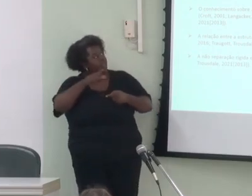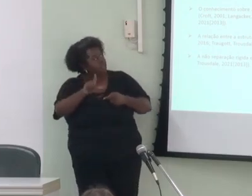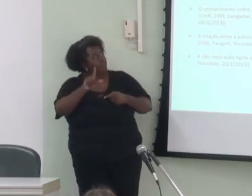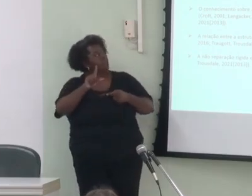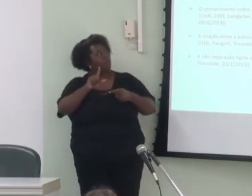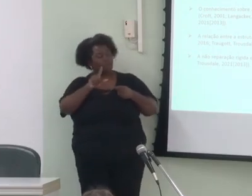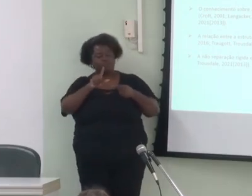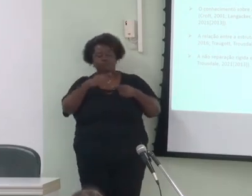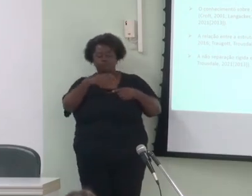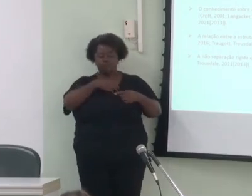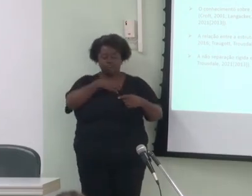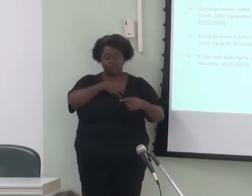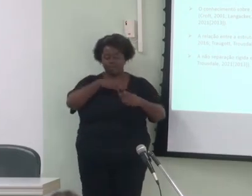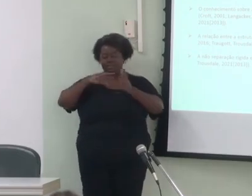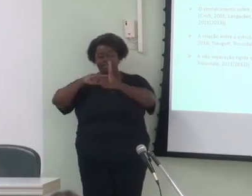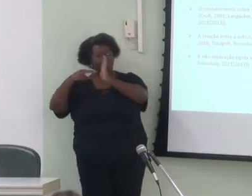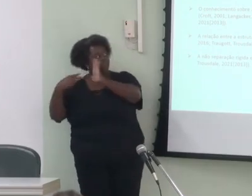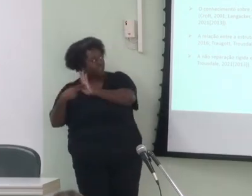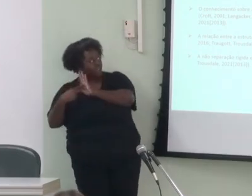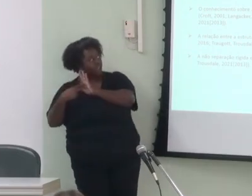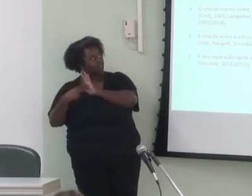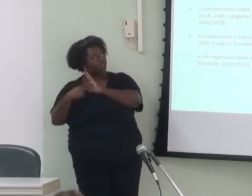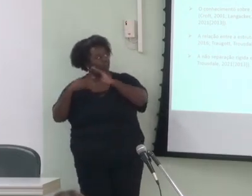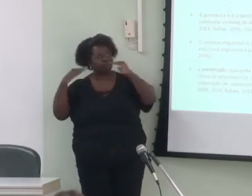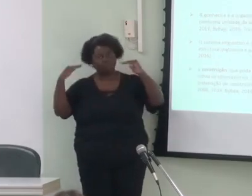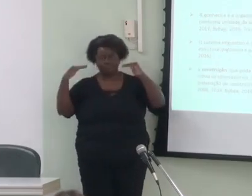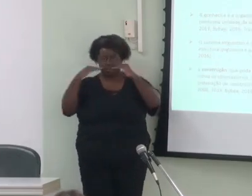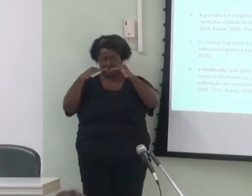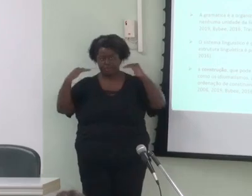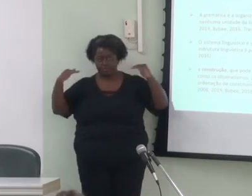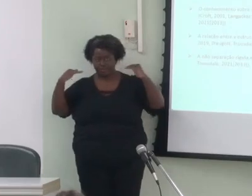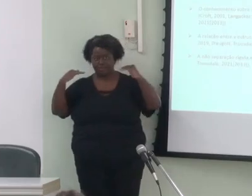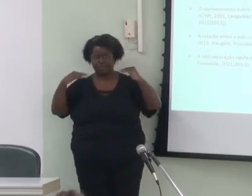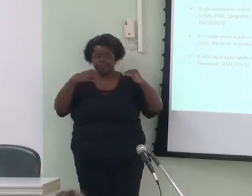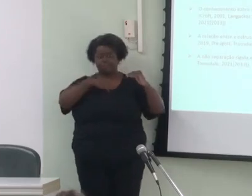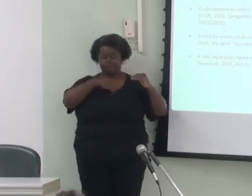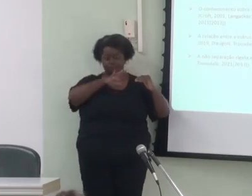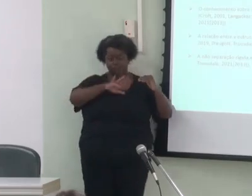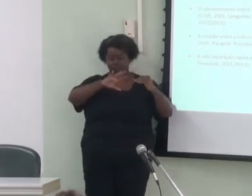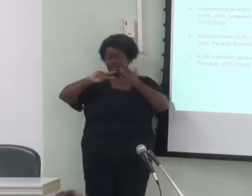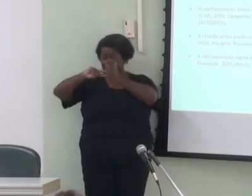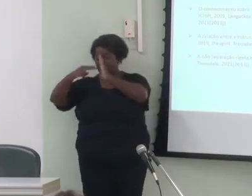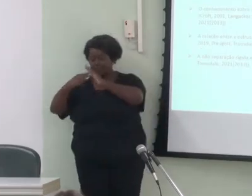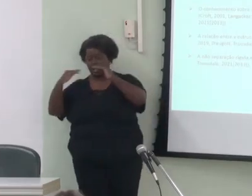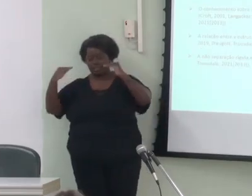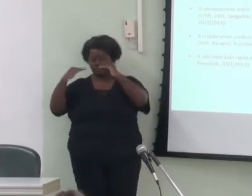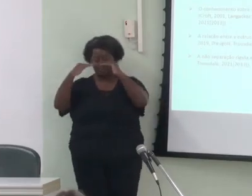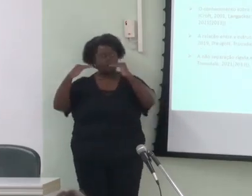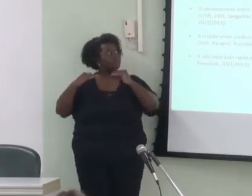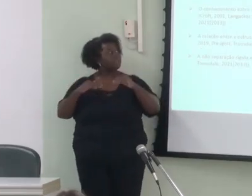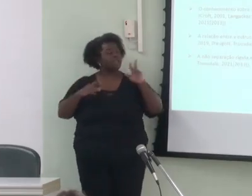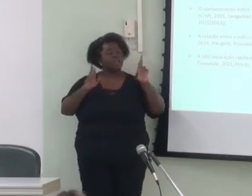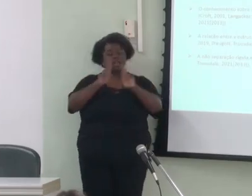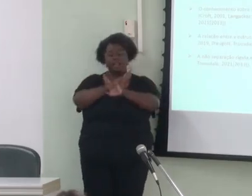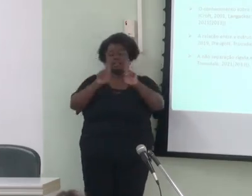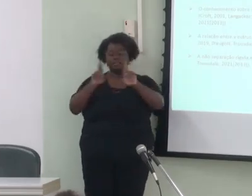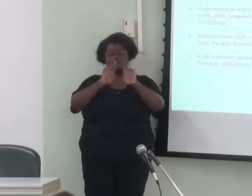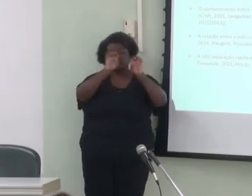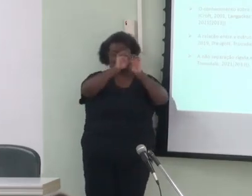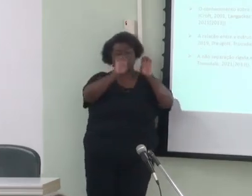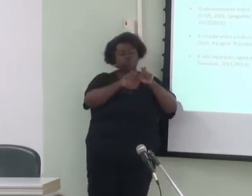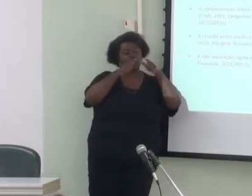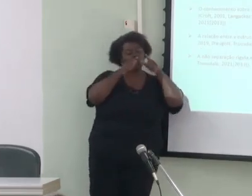significado A pode passar Ah não, está certo A relação entre estrutura linguística e o